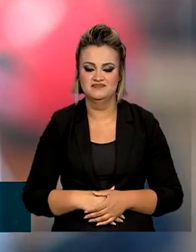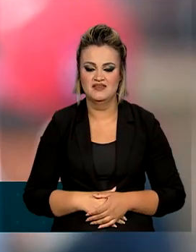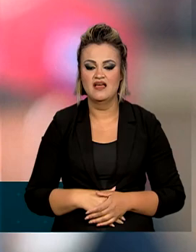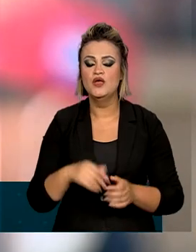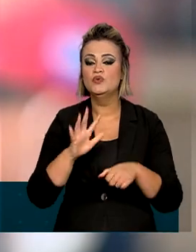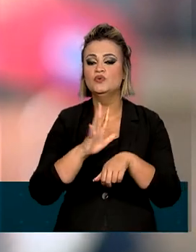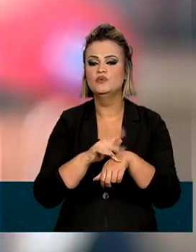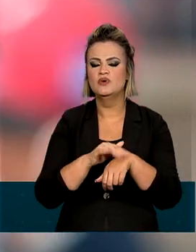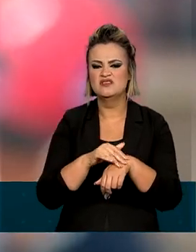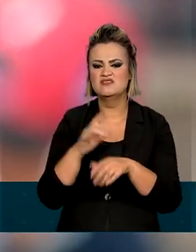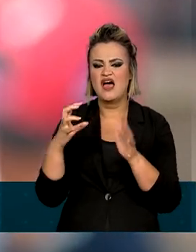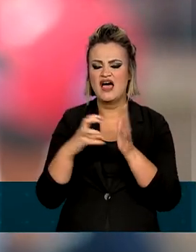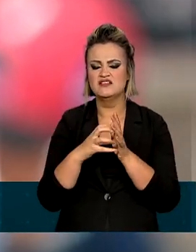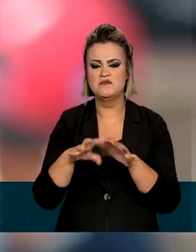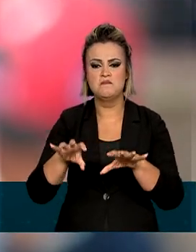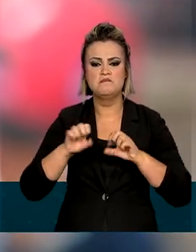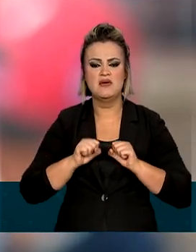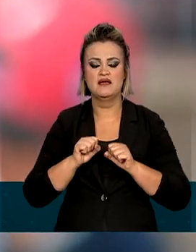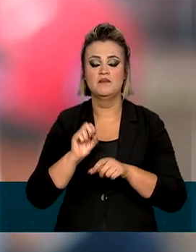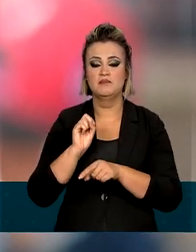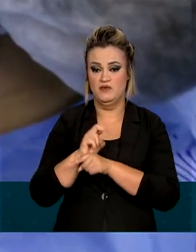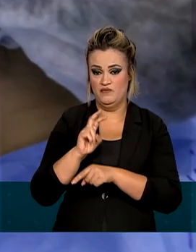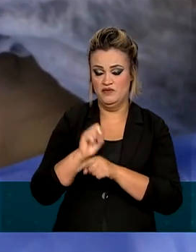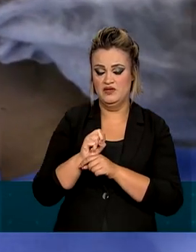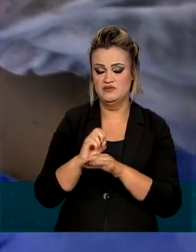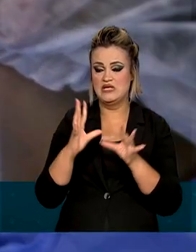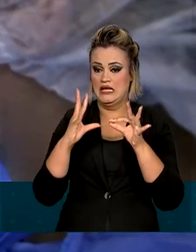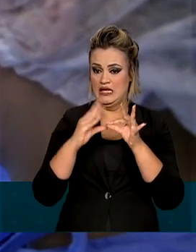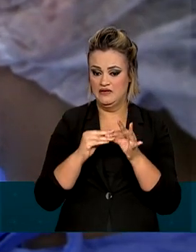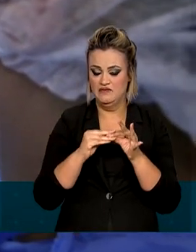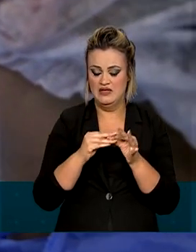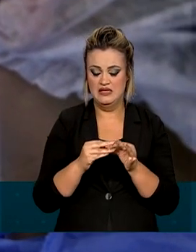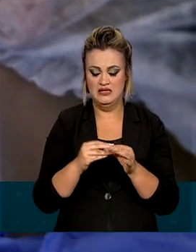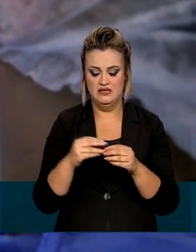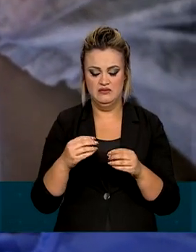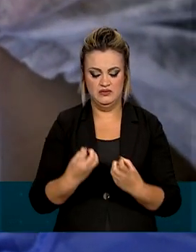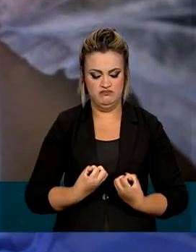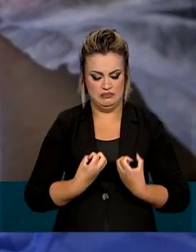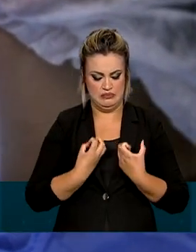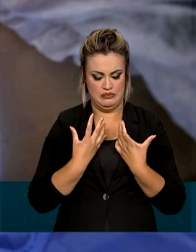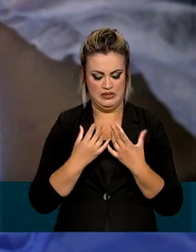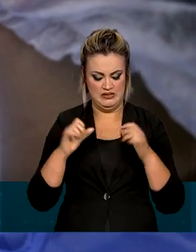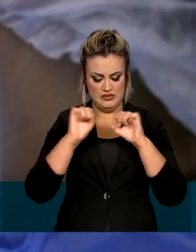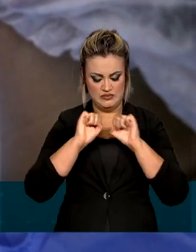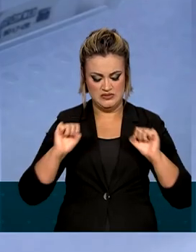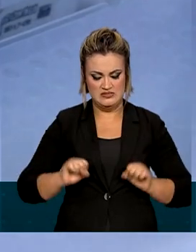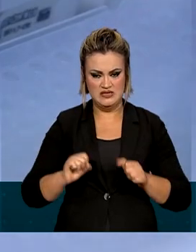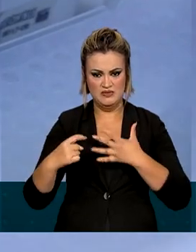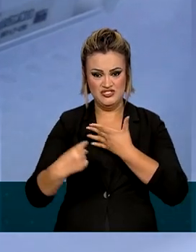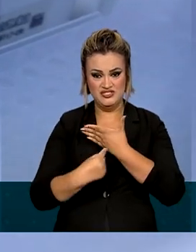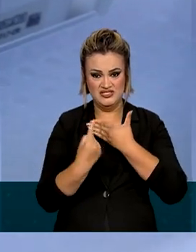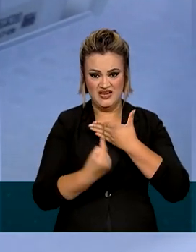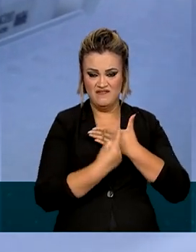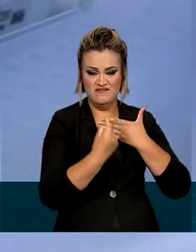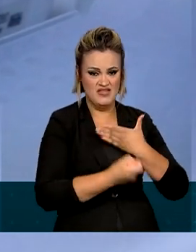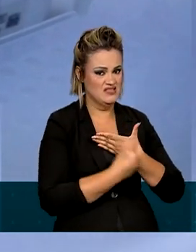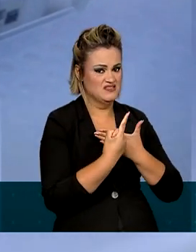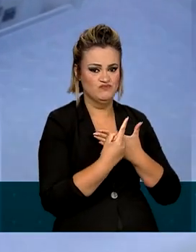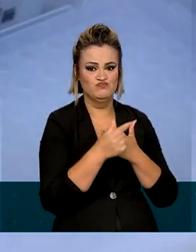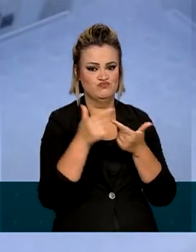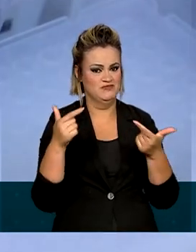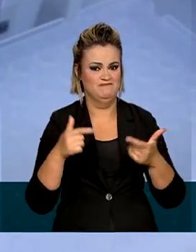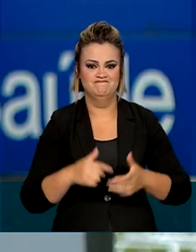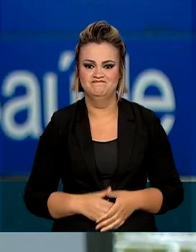doença infecciosa transmitida pelo vírus HIV que ataca o sistema imunológico responsável por defender o organismo